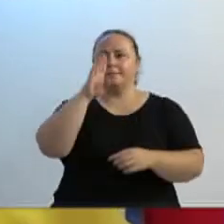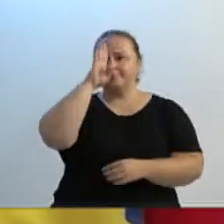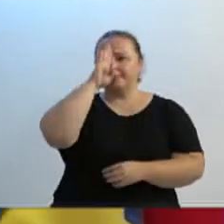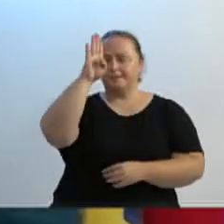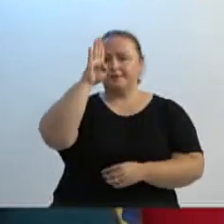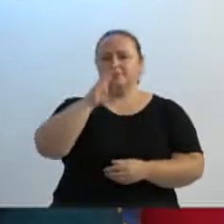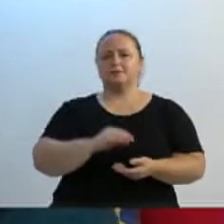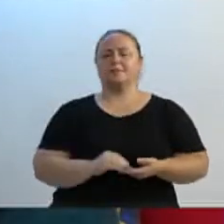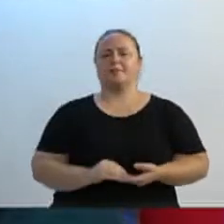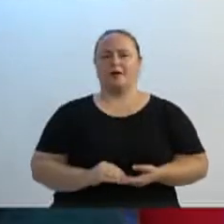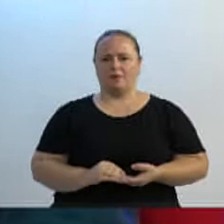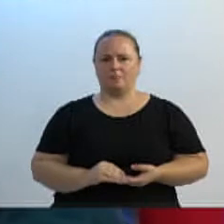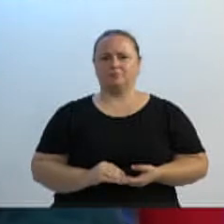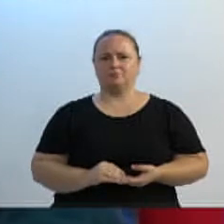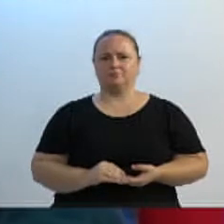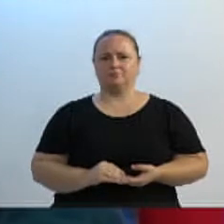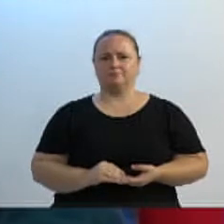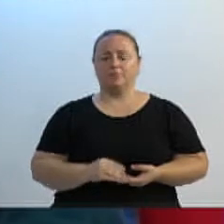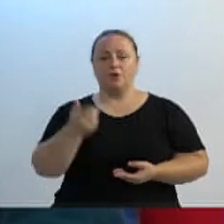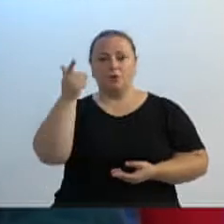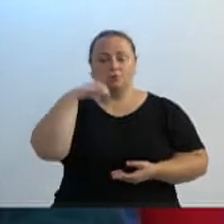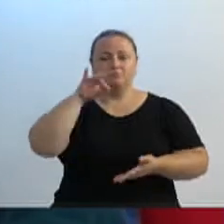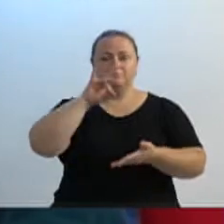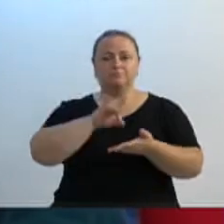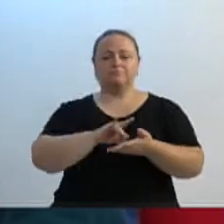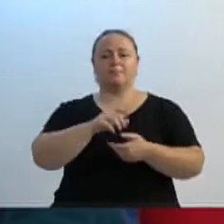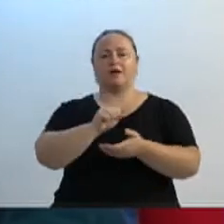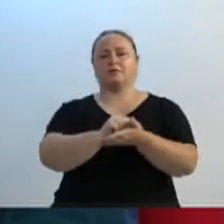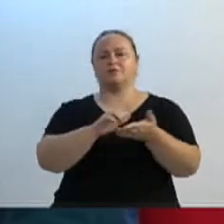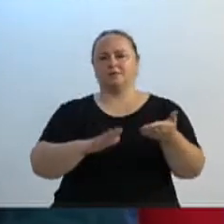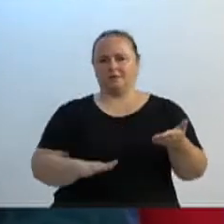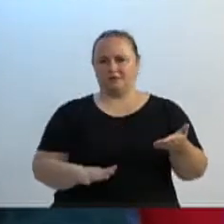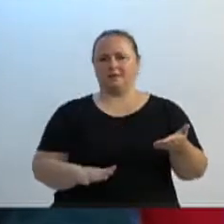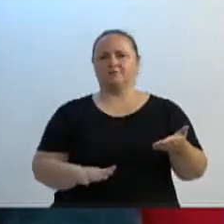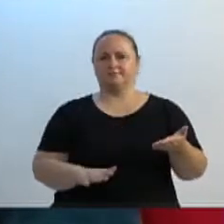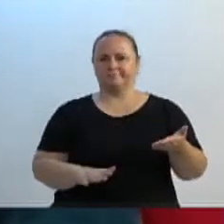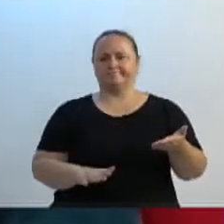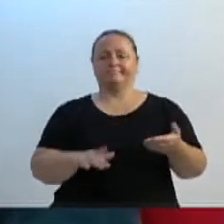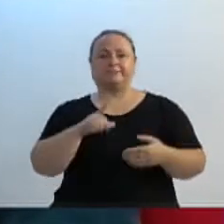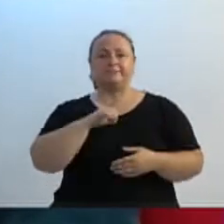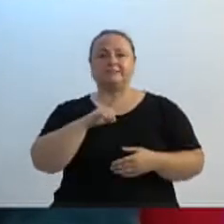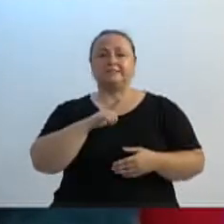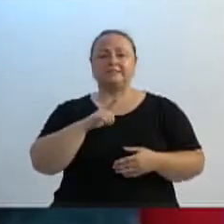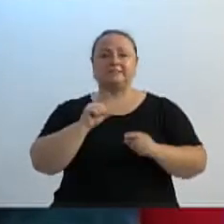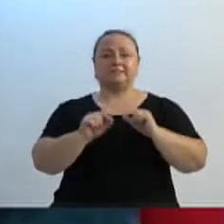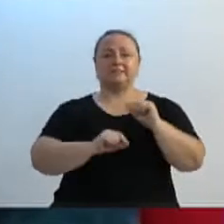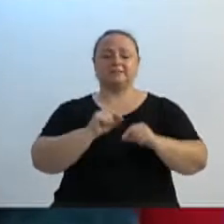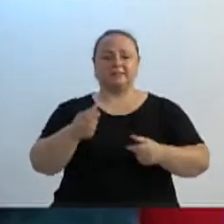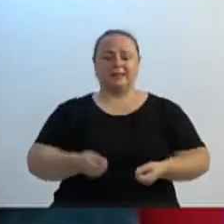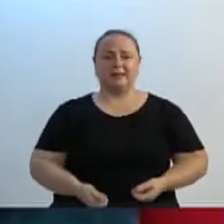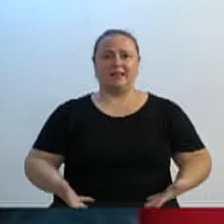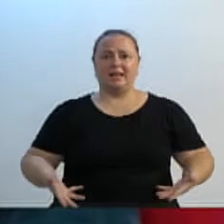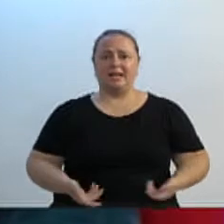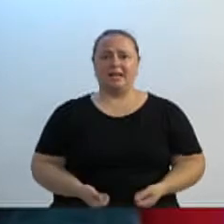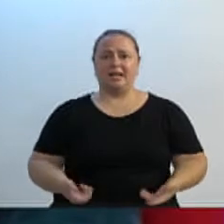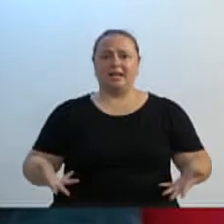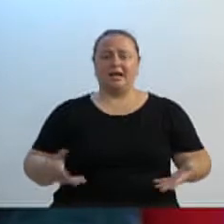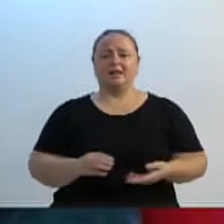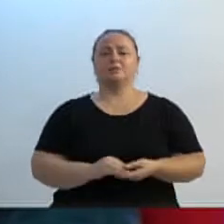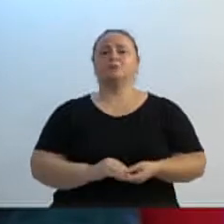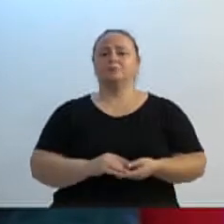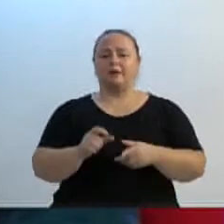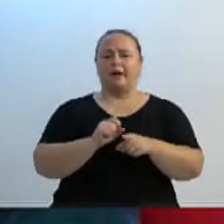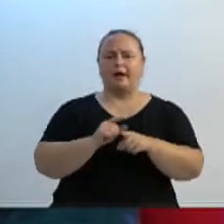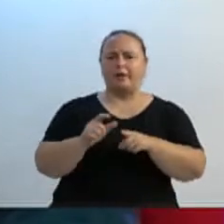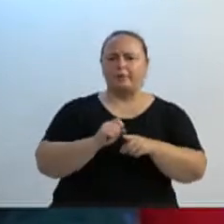que voltem às atividades, porque eles têm muitas despesas, despesas com funcionários, despesas com aluguel